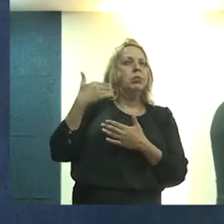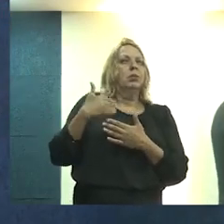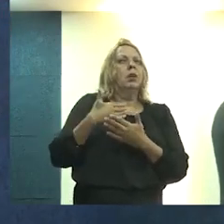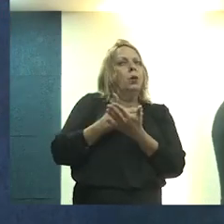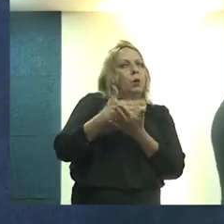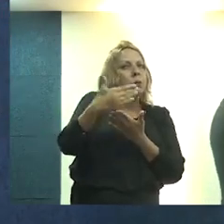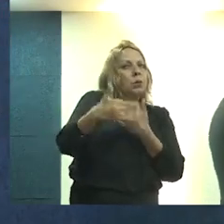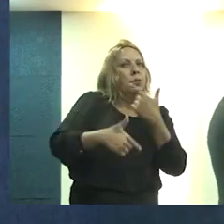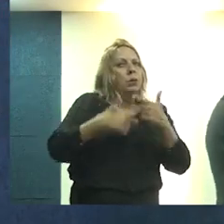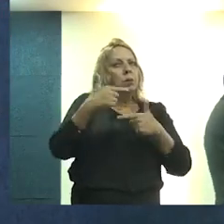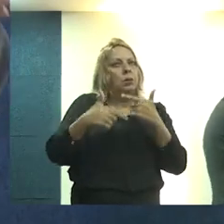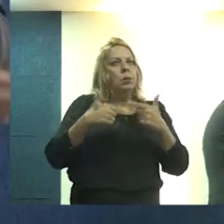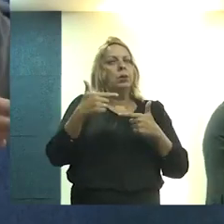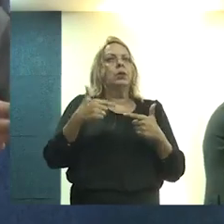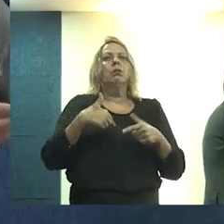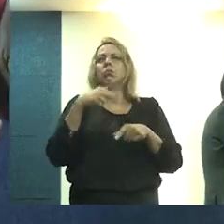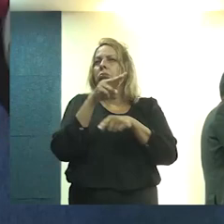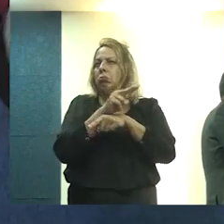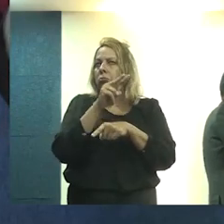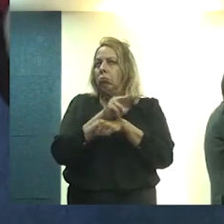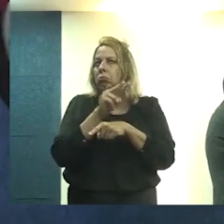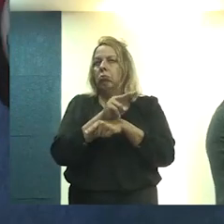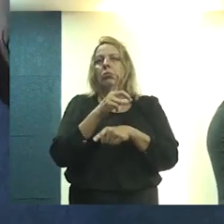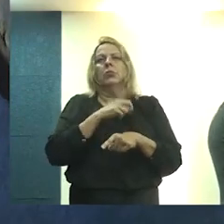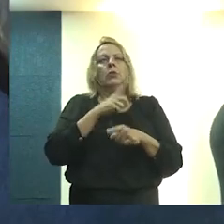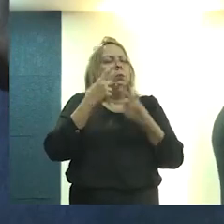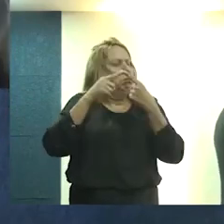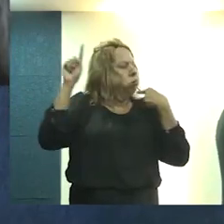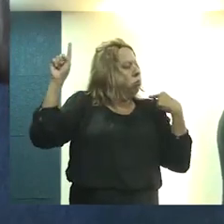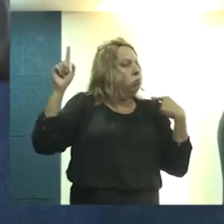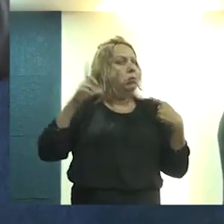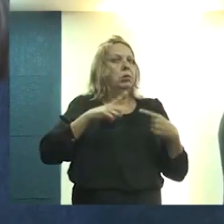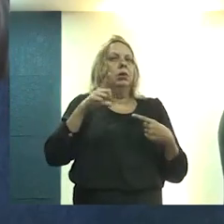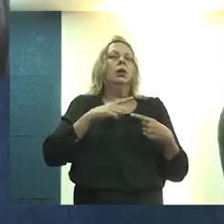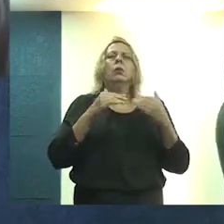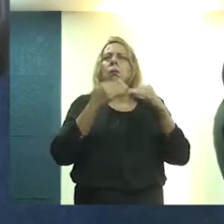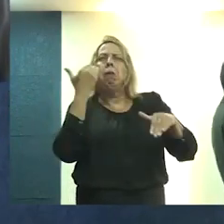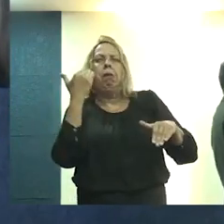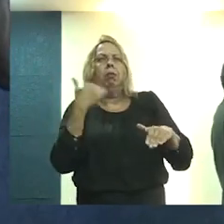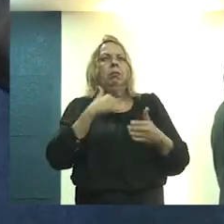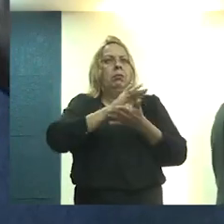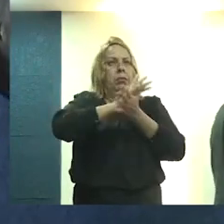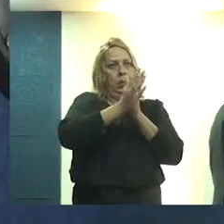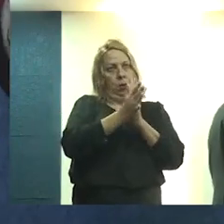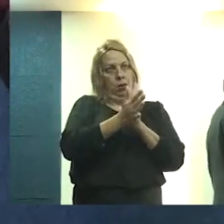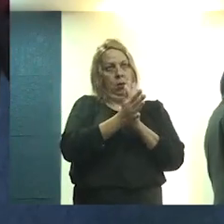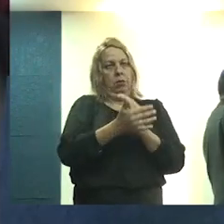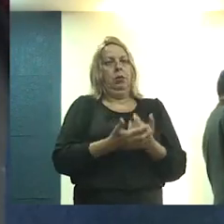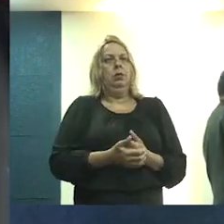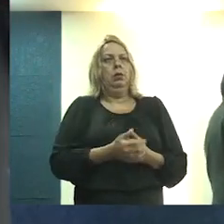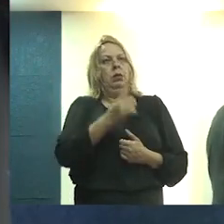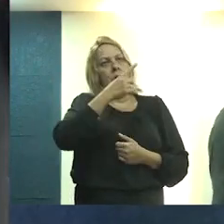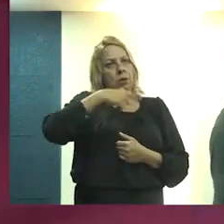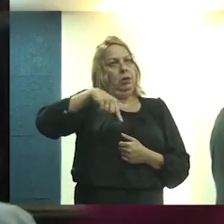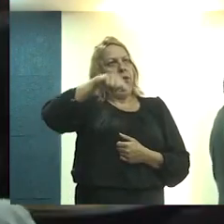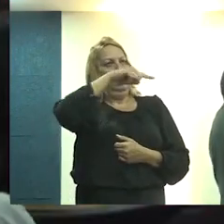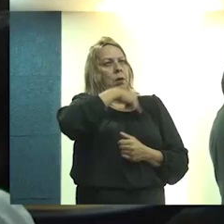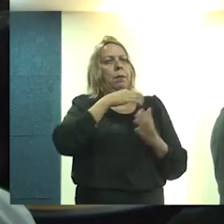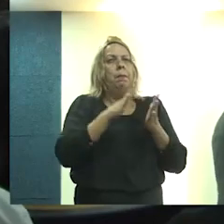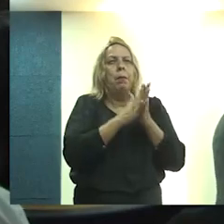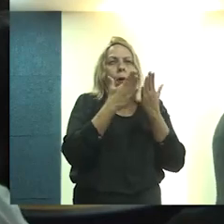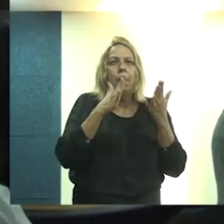se começou um trabalho contra o conservadorismo, contra uma oposição, contra um conceito que a gente